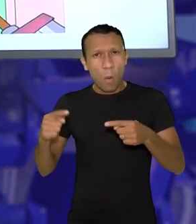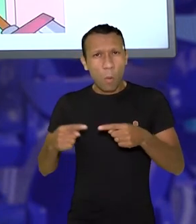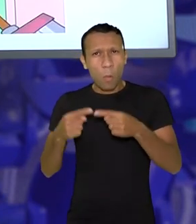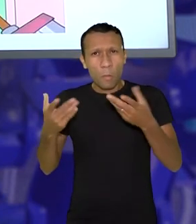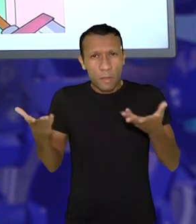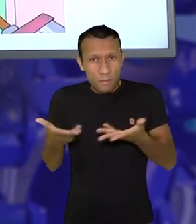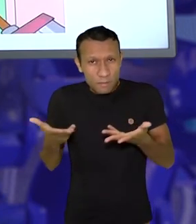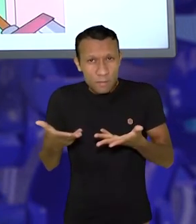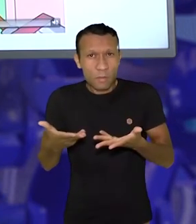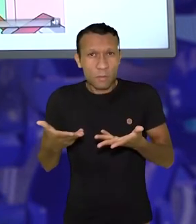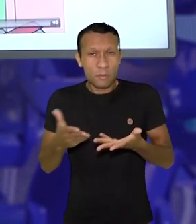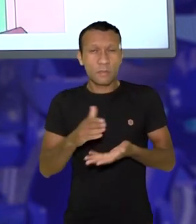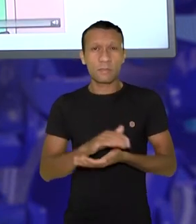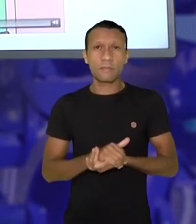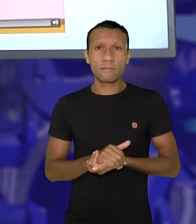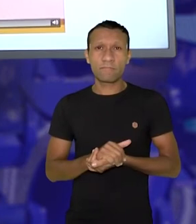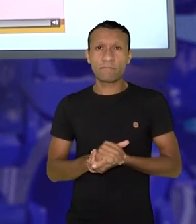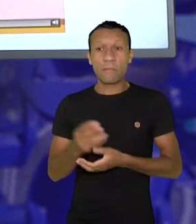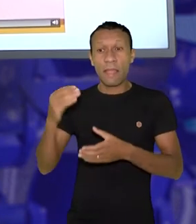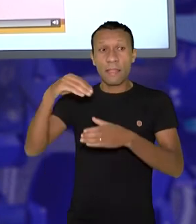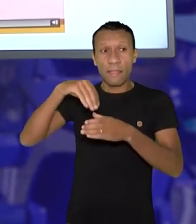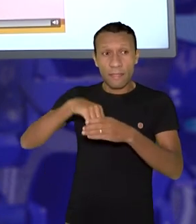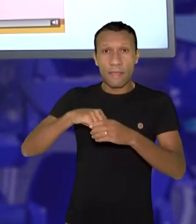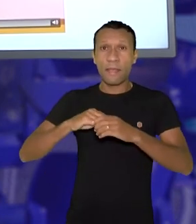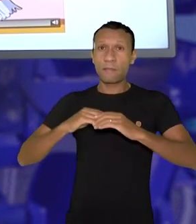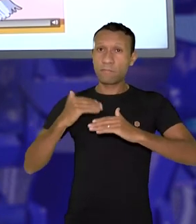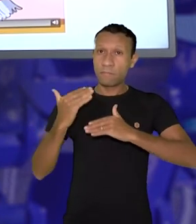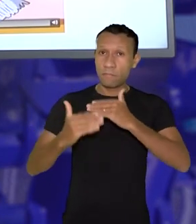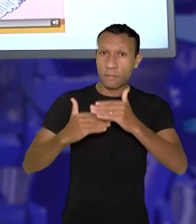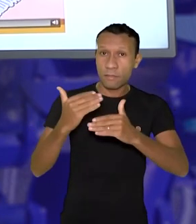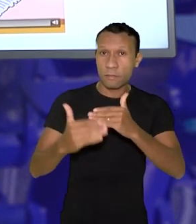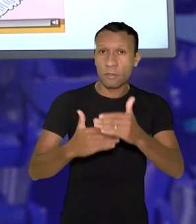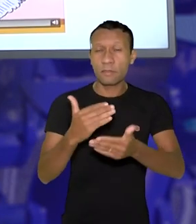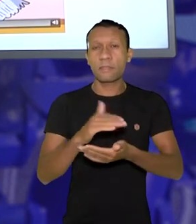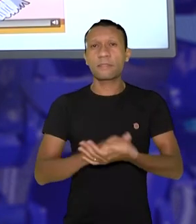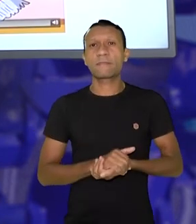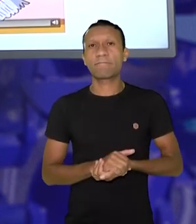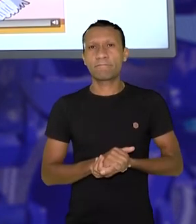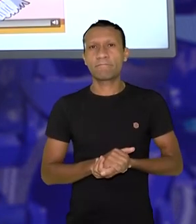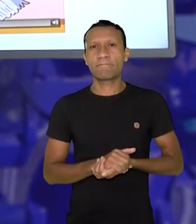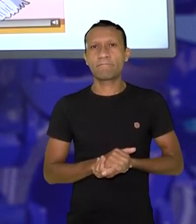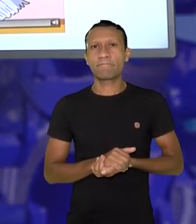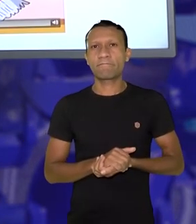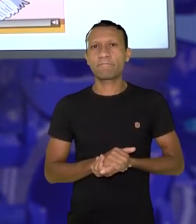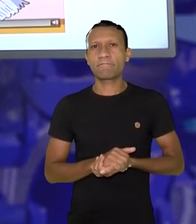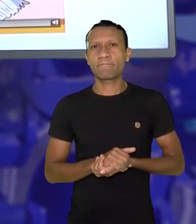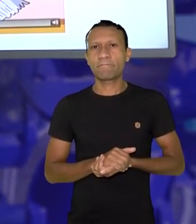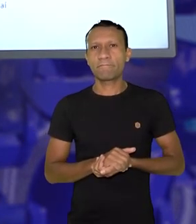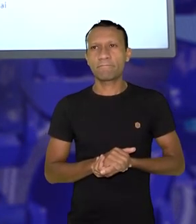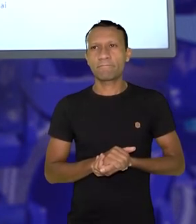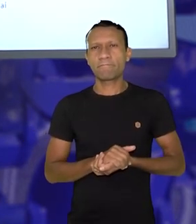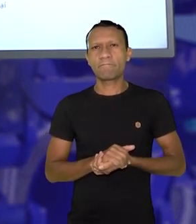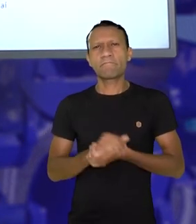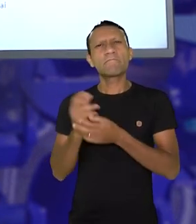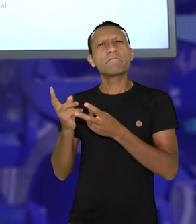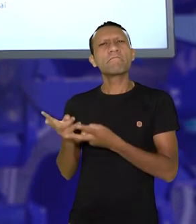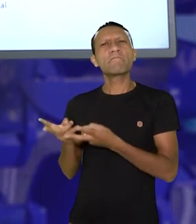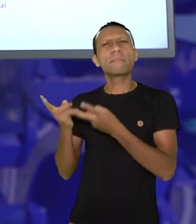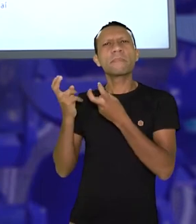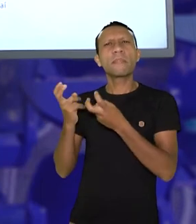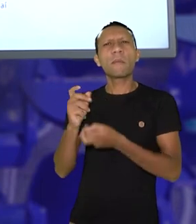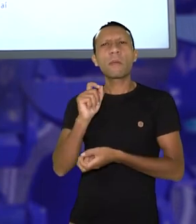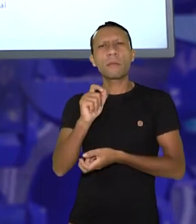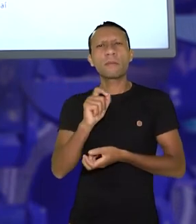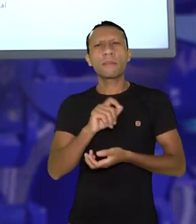estamos vivendo, muitas vezes, dentro desse processo de globalização, tá? Perceba que